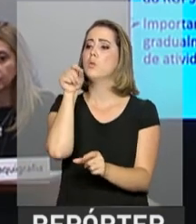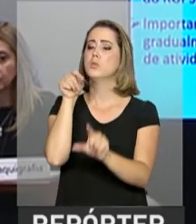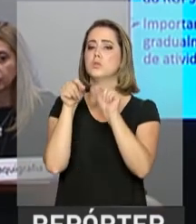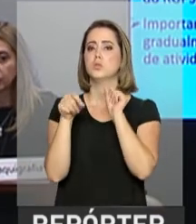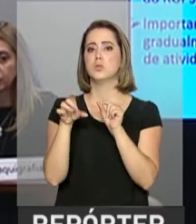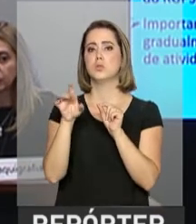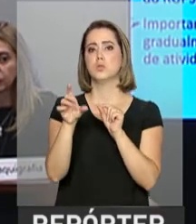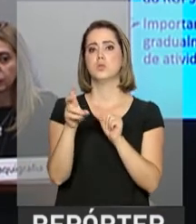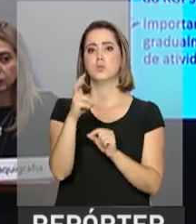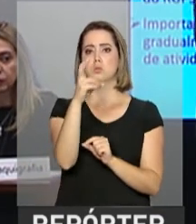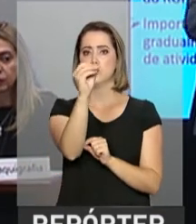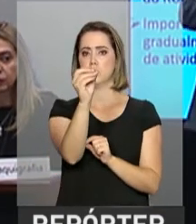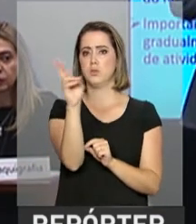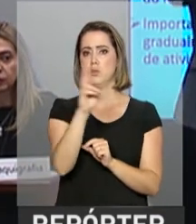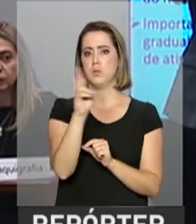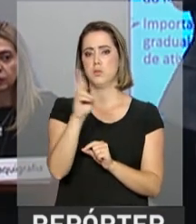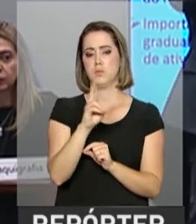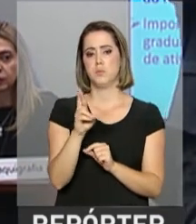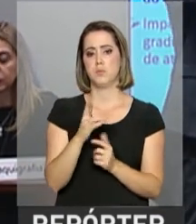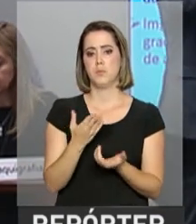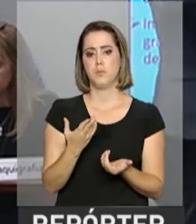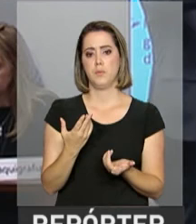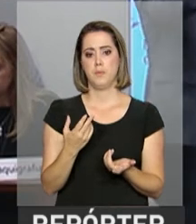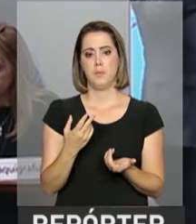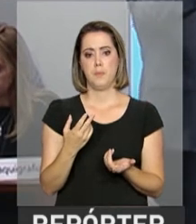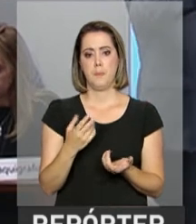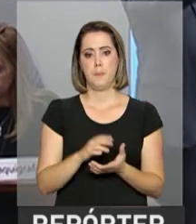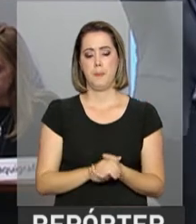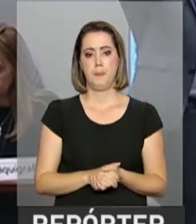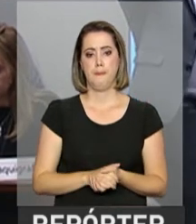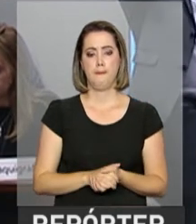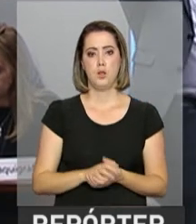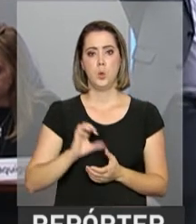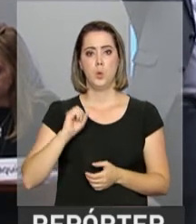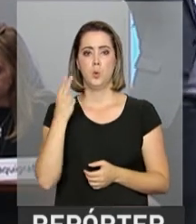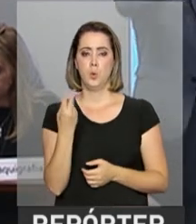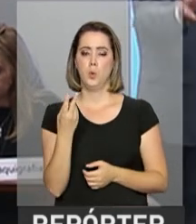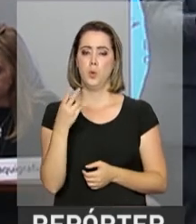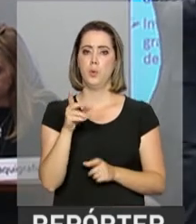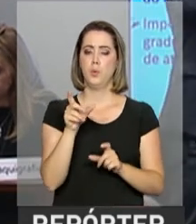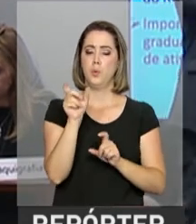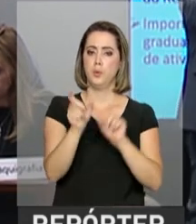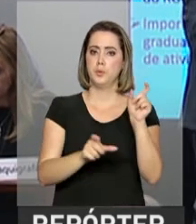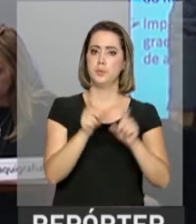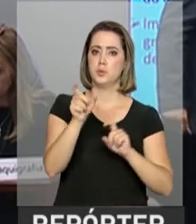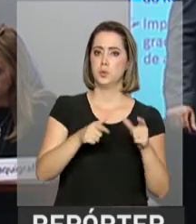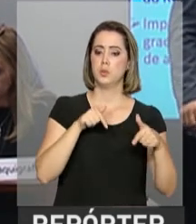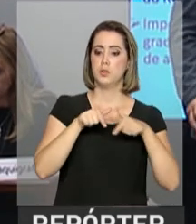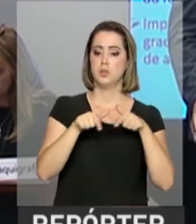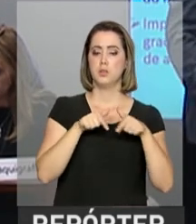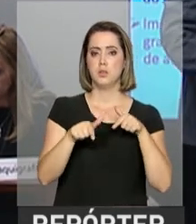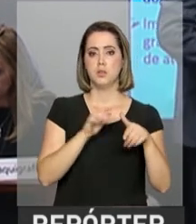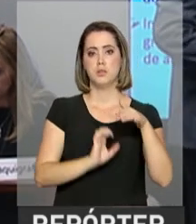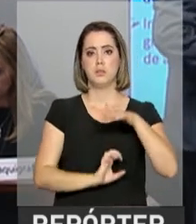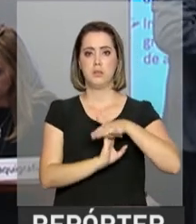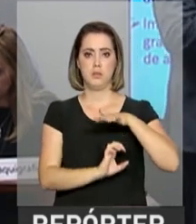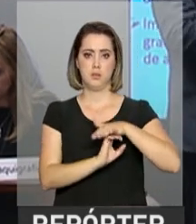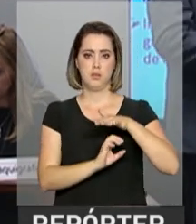pegar os seus 50 reais ou vou até botar o empregado rural, 20% do empregador, 8% do